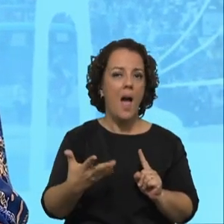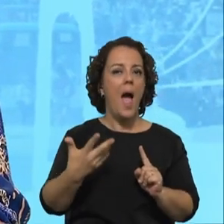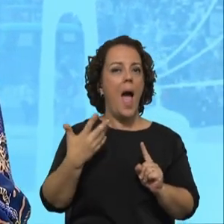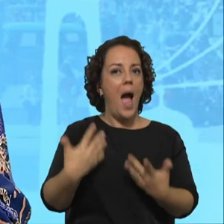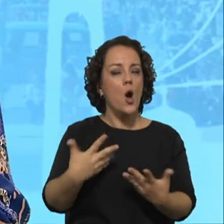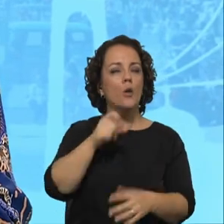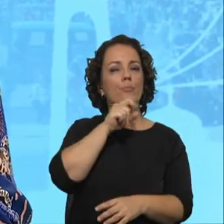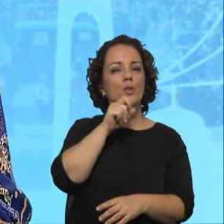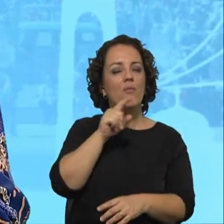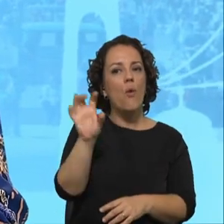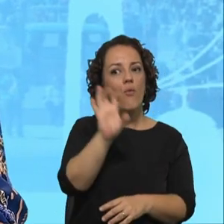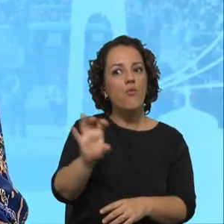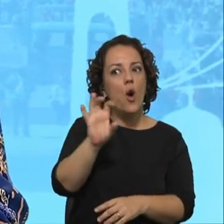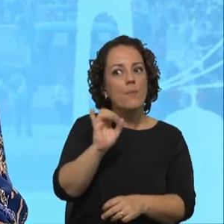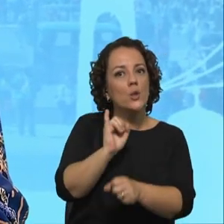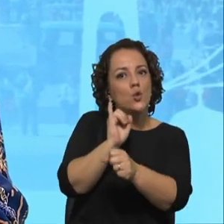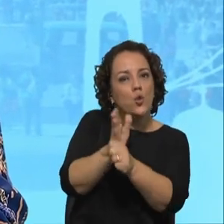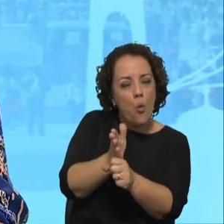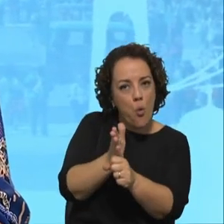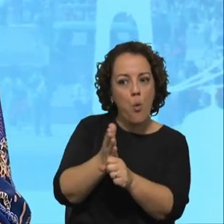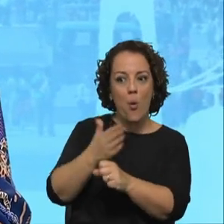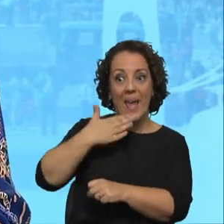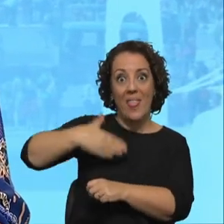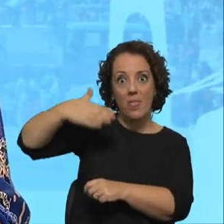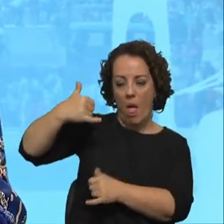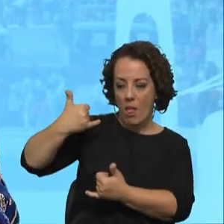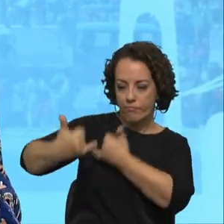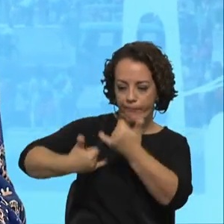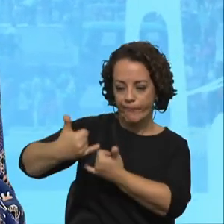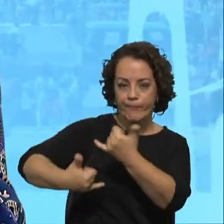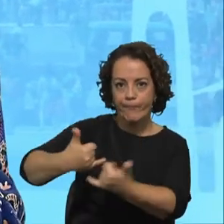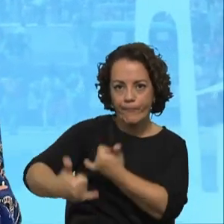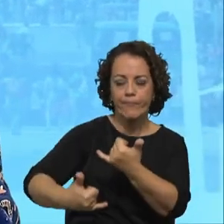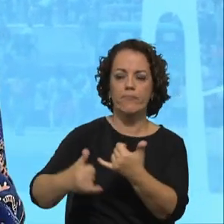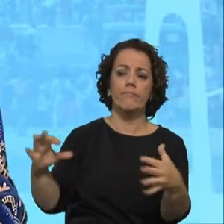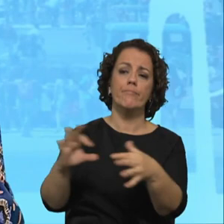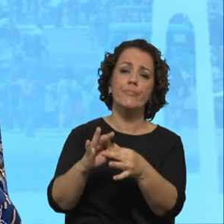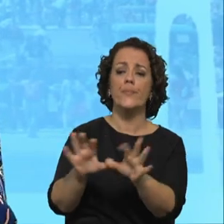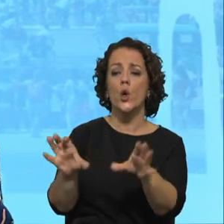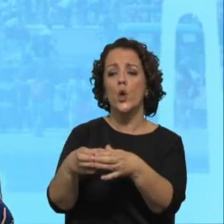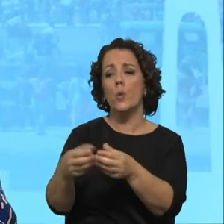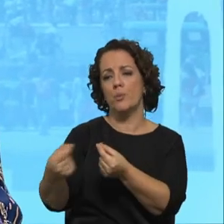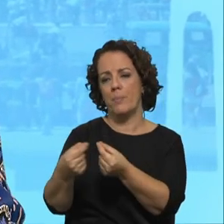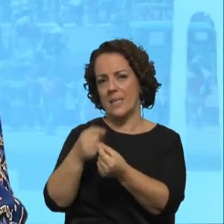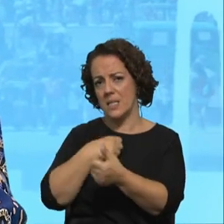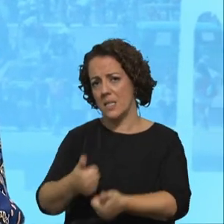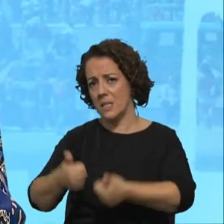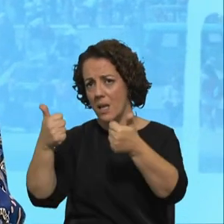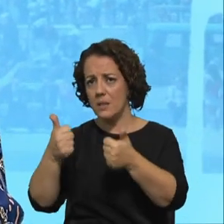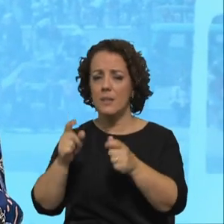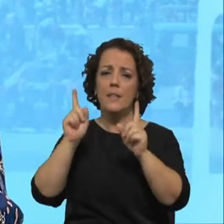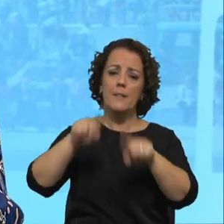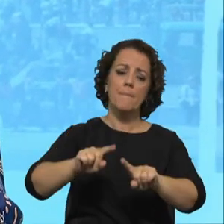forma, fazer este trabalho interajustacional mesmo, não só nos grupos que temos mais perto da cidade, mas como nos grupos que estão